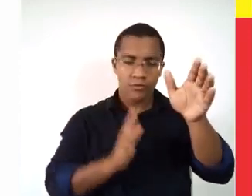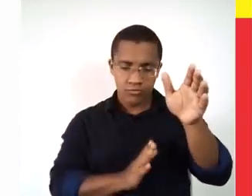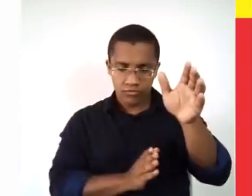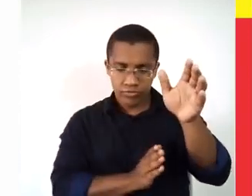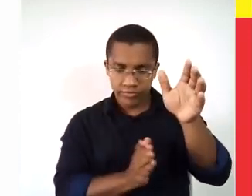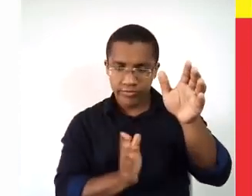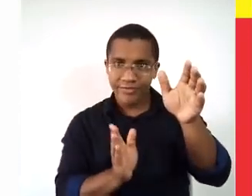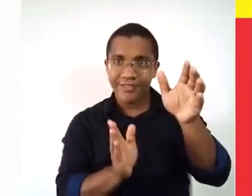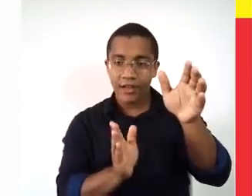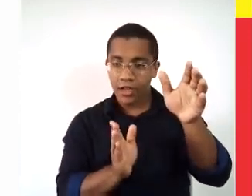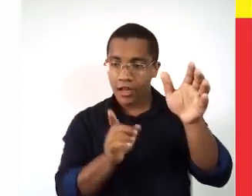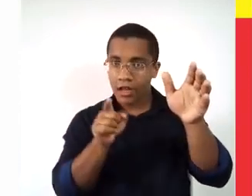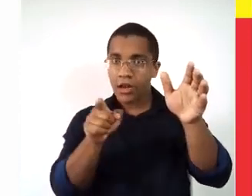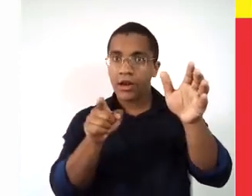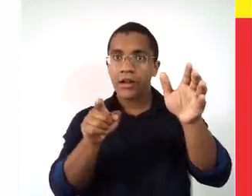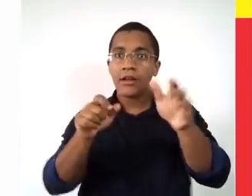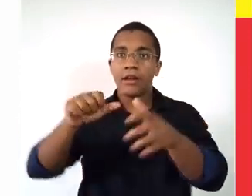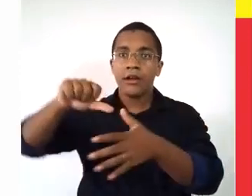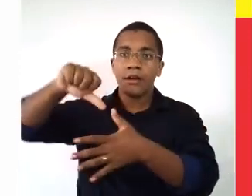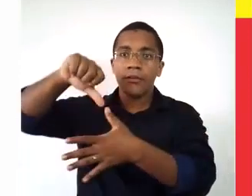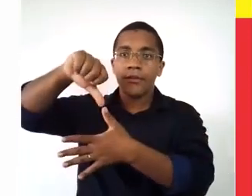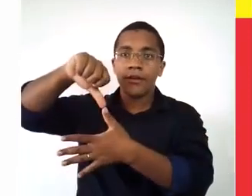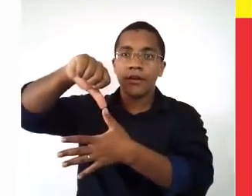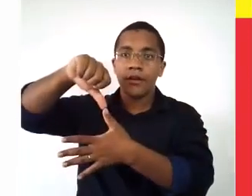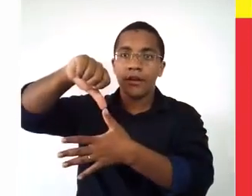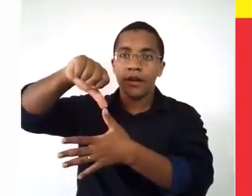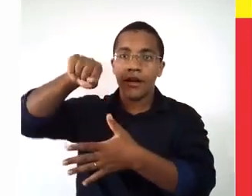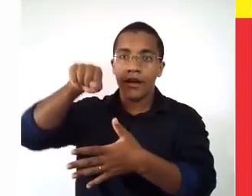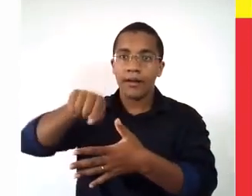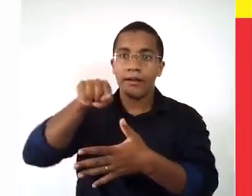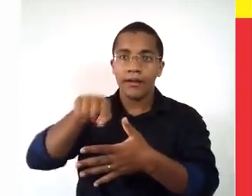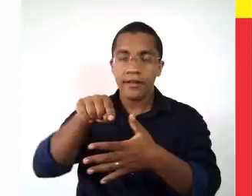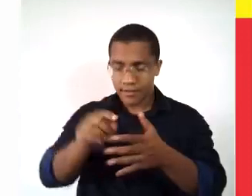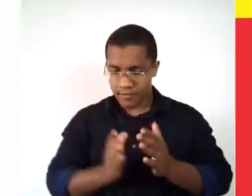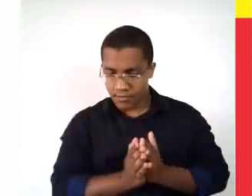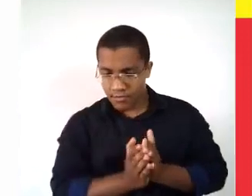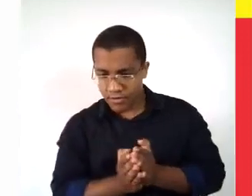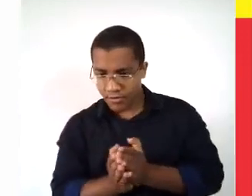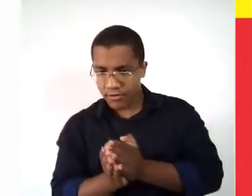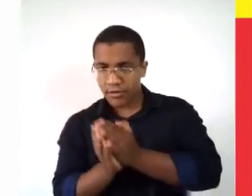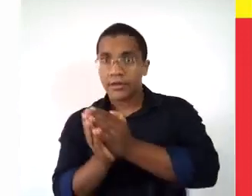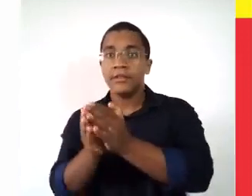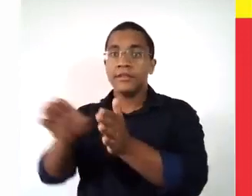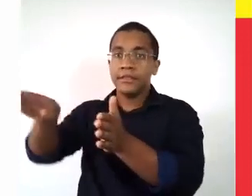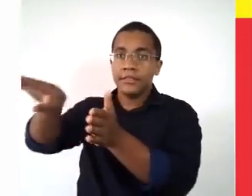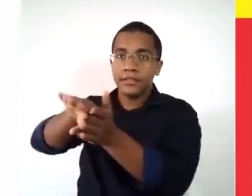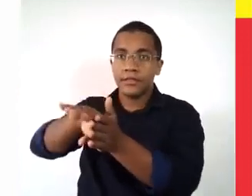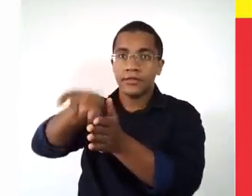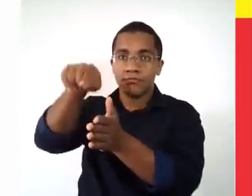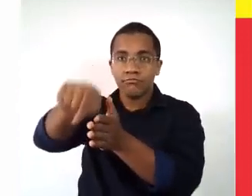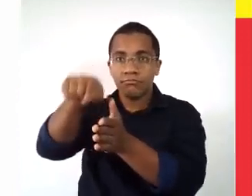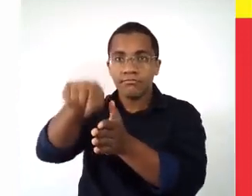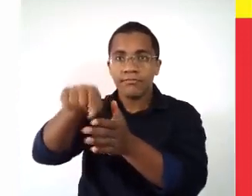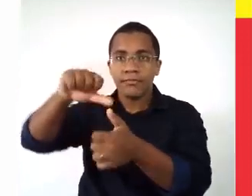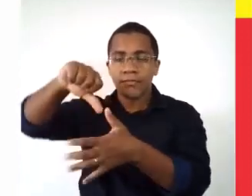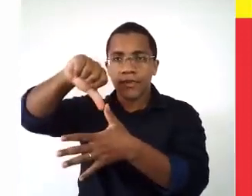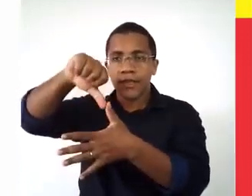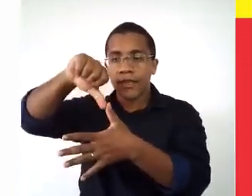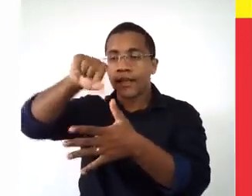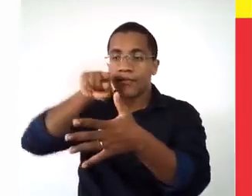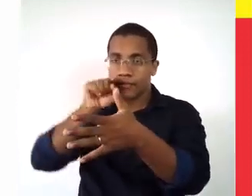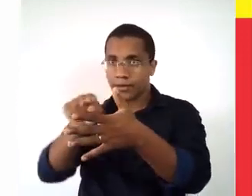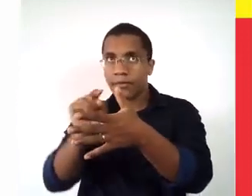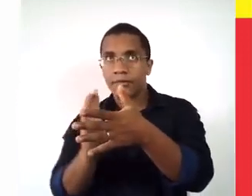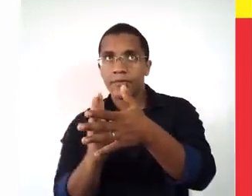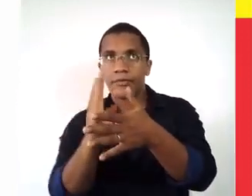chegando aqui na América do Sul. Então, eles chegaram na América do Sul e dominaram essa região e fizeram contornos espanhóis até